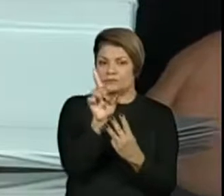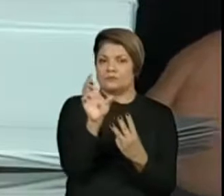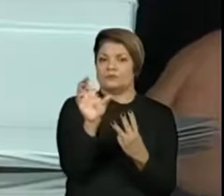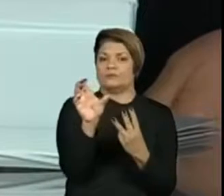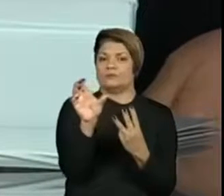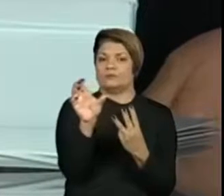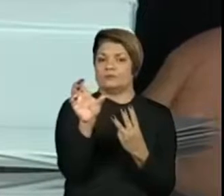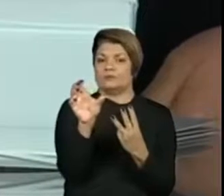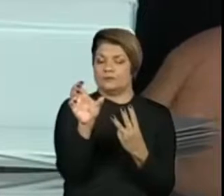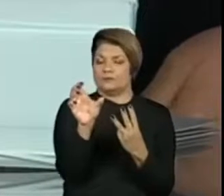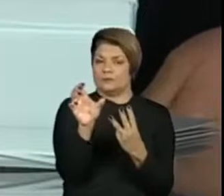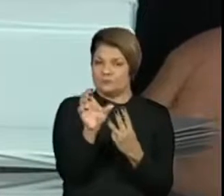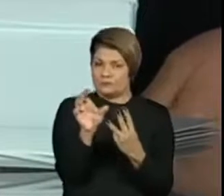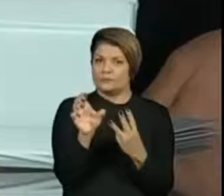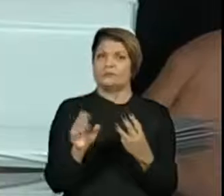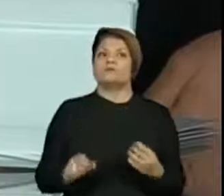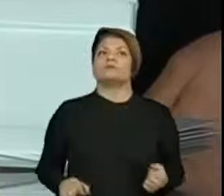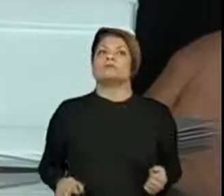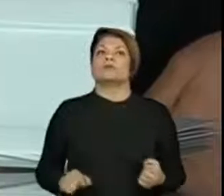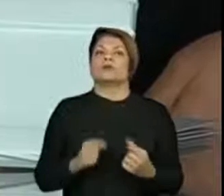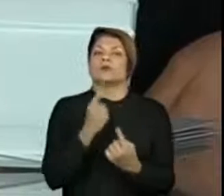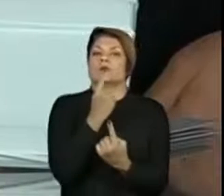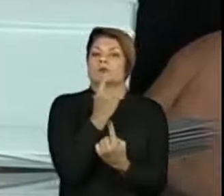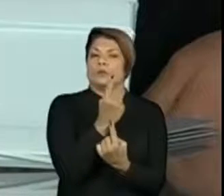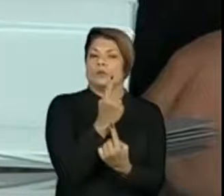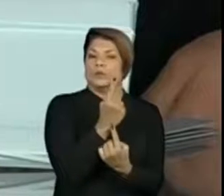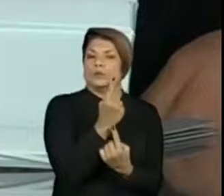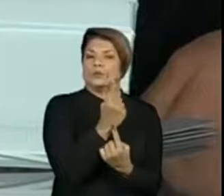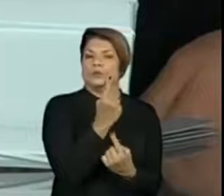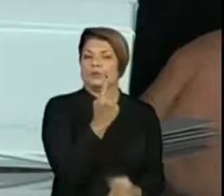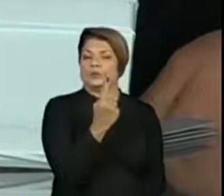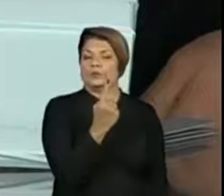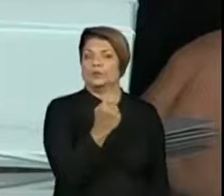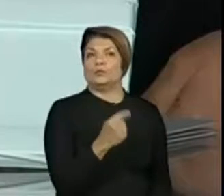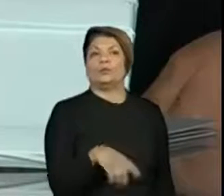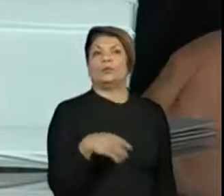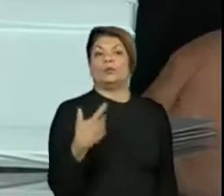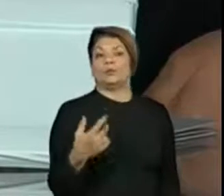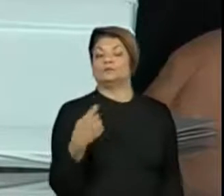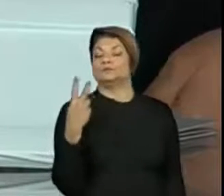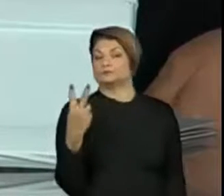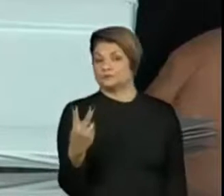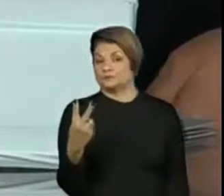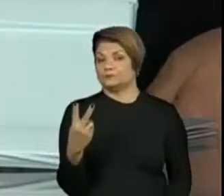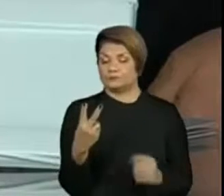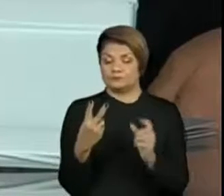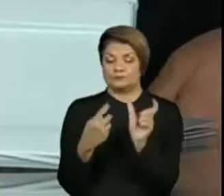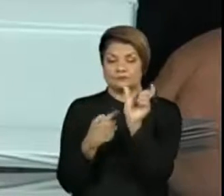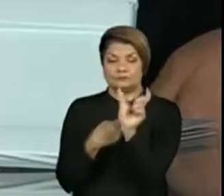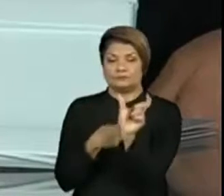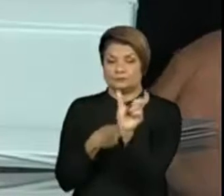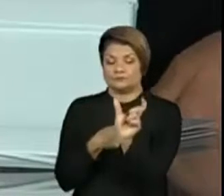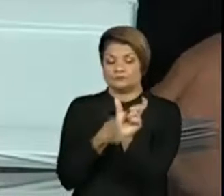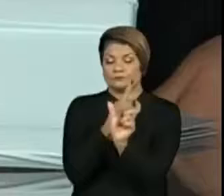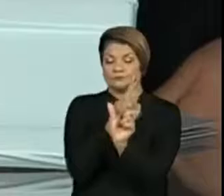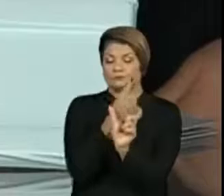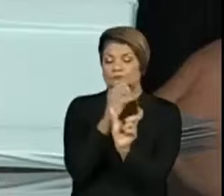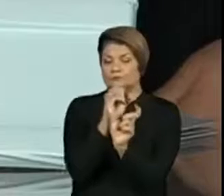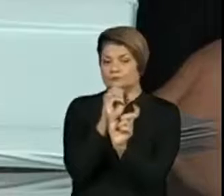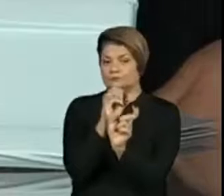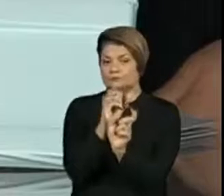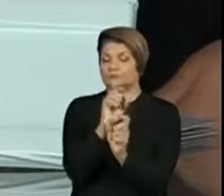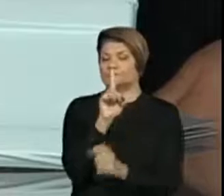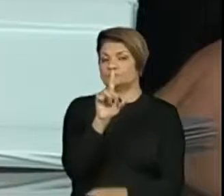representando as unidades. Quando eu tenho dois algarismos, eu estou representando as dezenas.